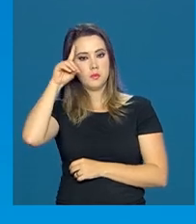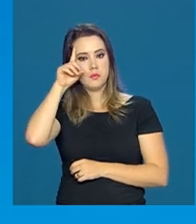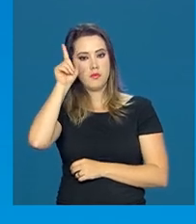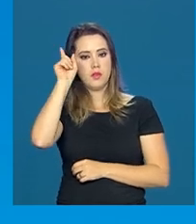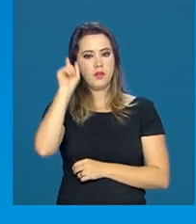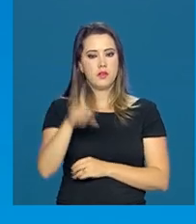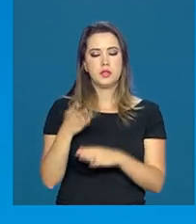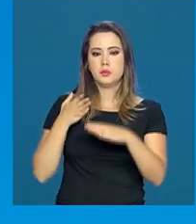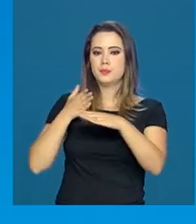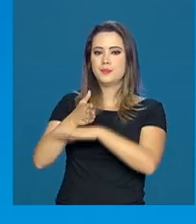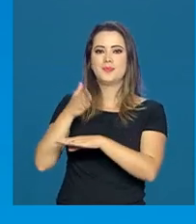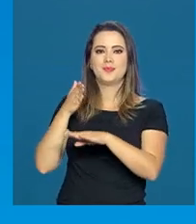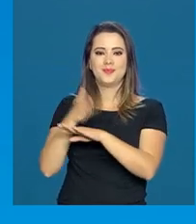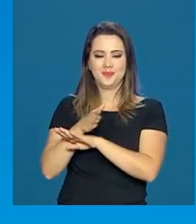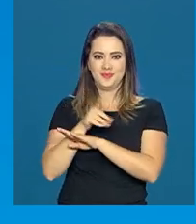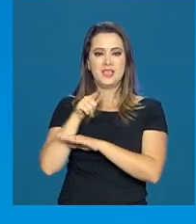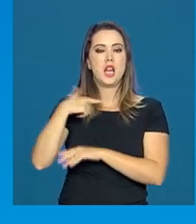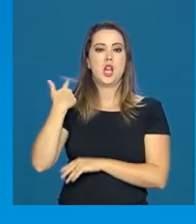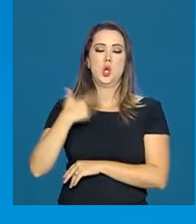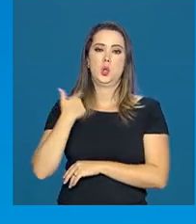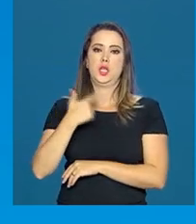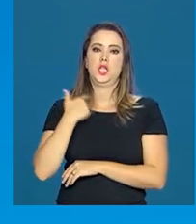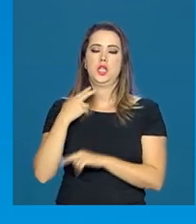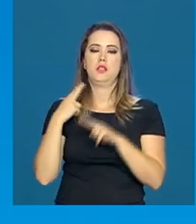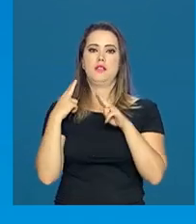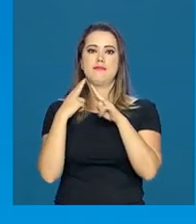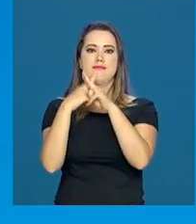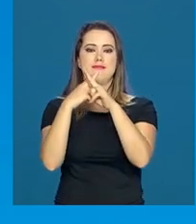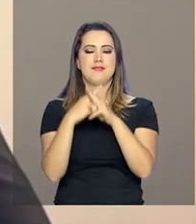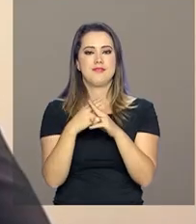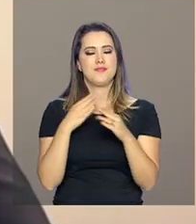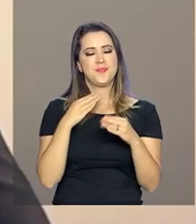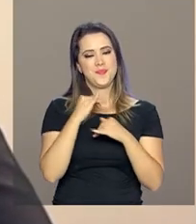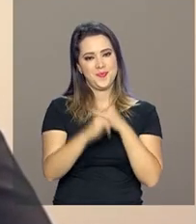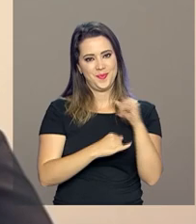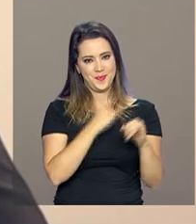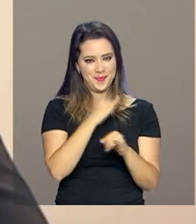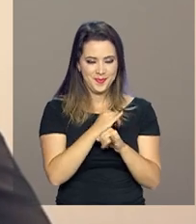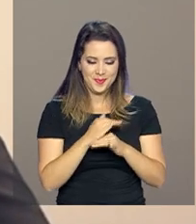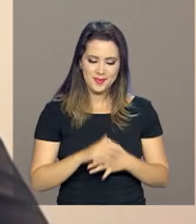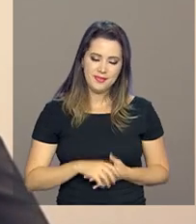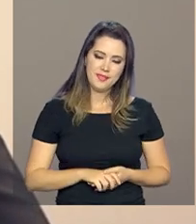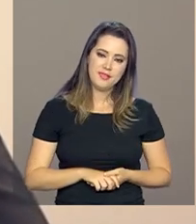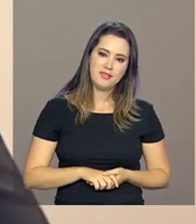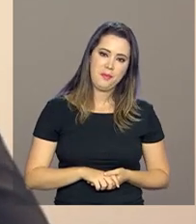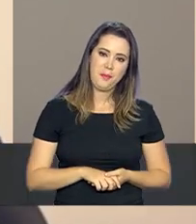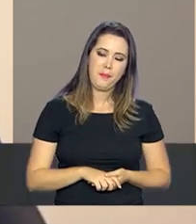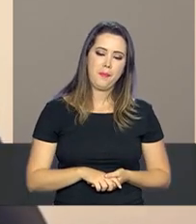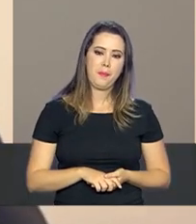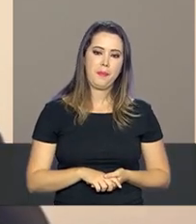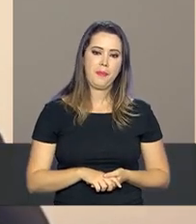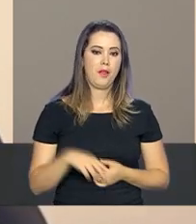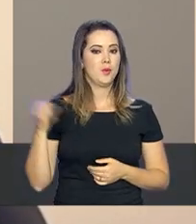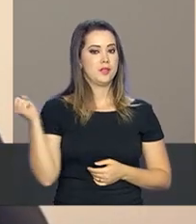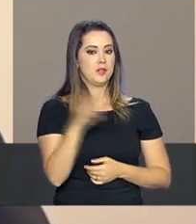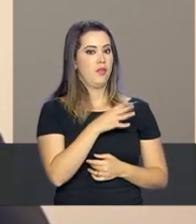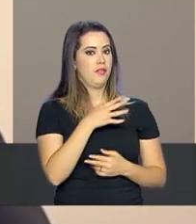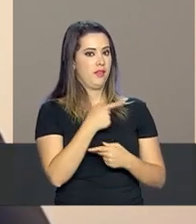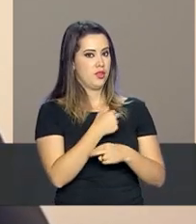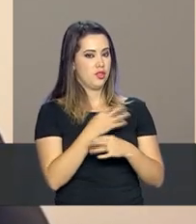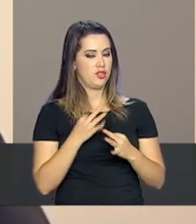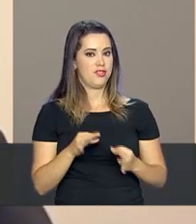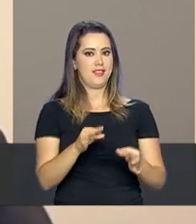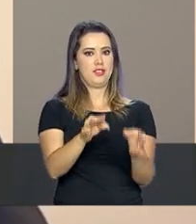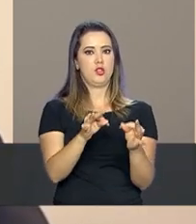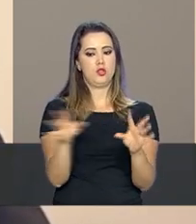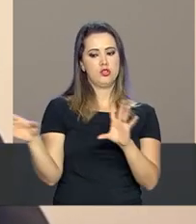é a entrada das loterias da Caixa no mundo virtual. Essa modernização, esse alinhamento com a transformação